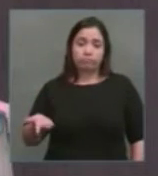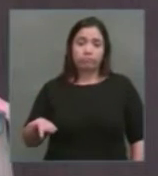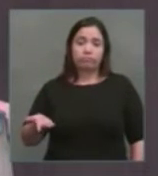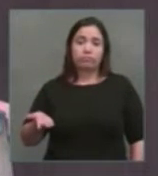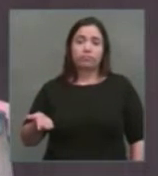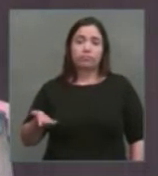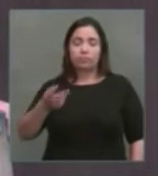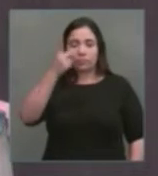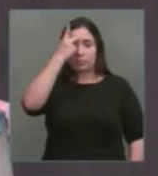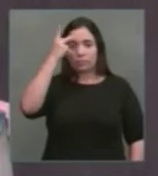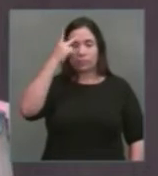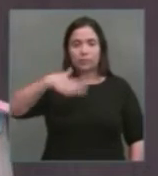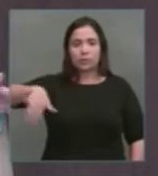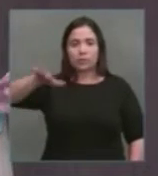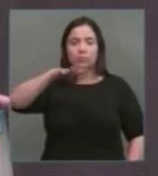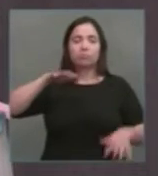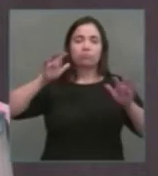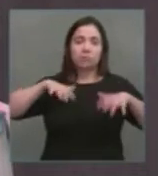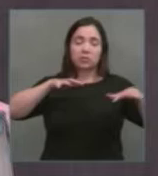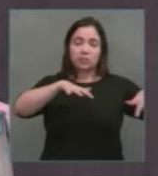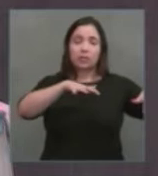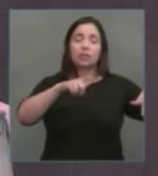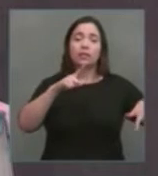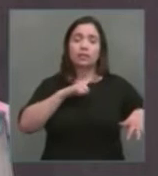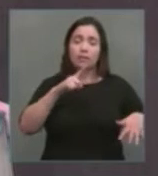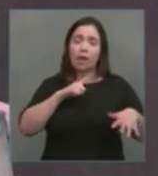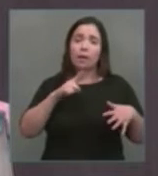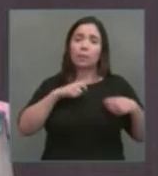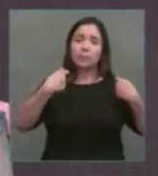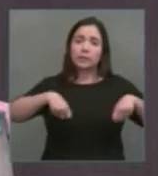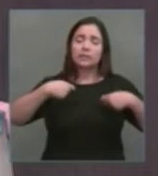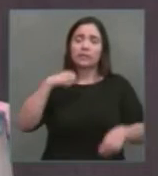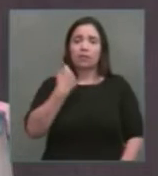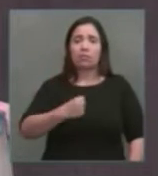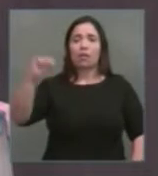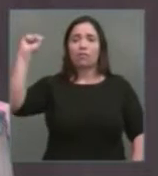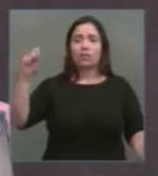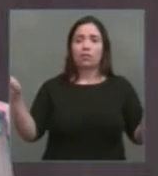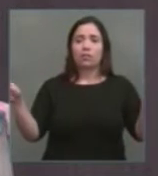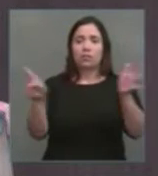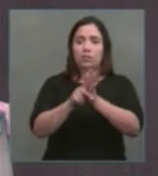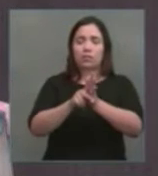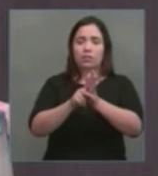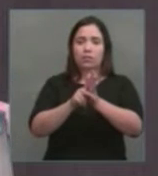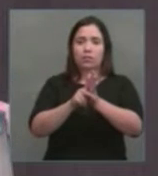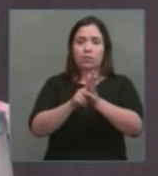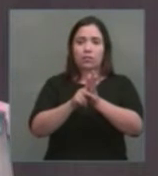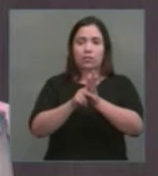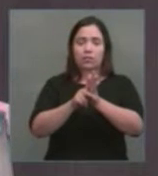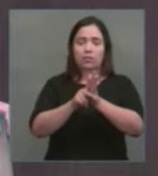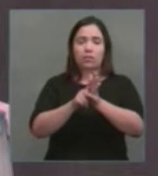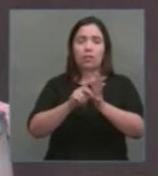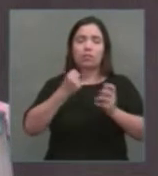povo defendendo a si próprio, é a manifestação do povo defendendo o seu patrimônio, defendendo um projeto de país.